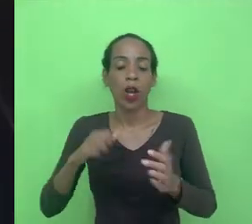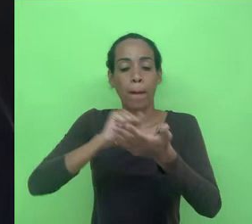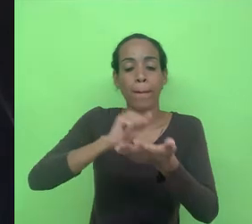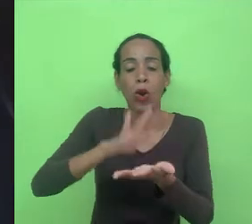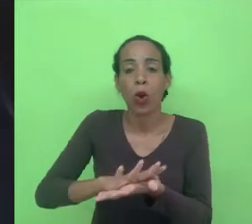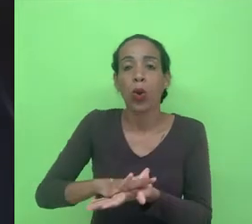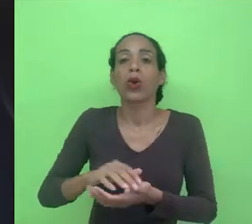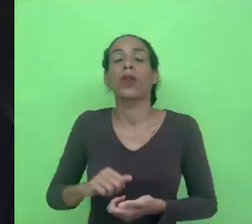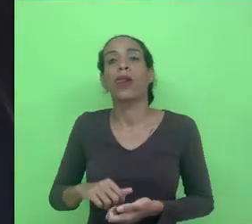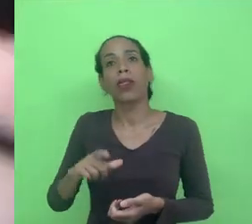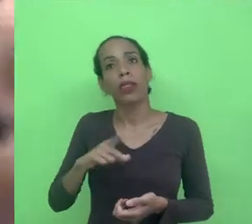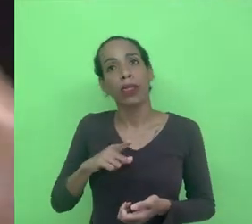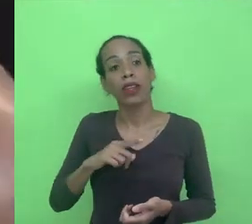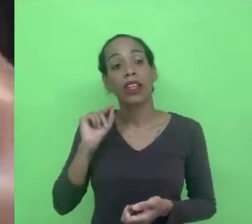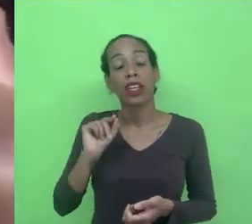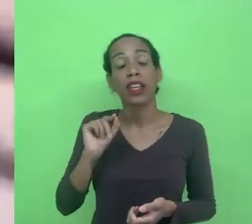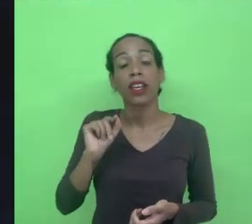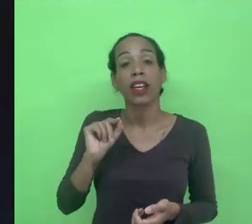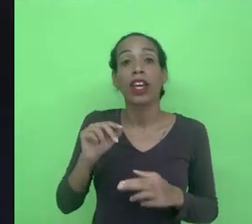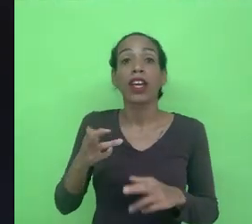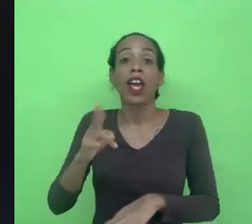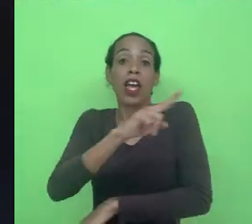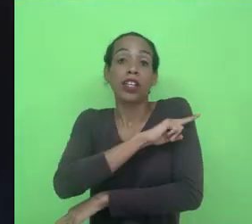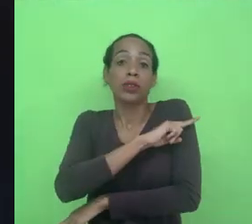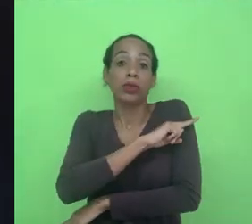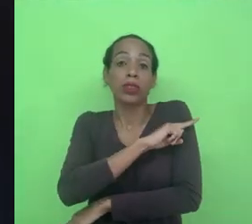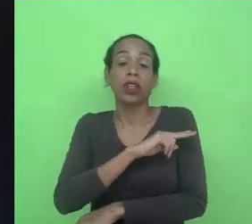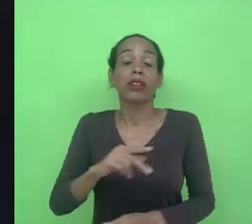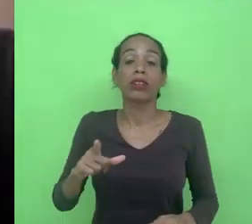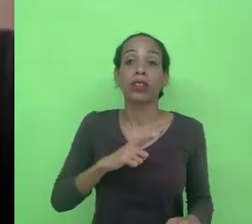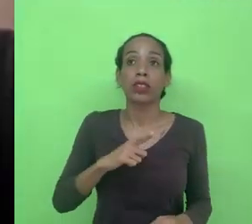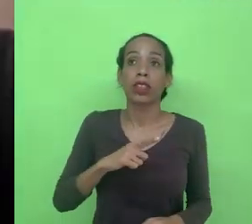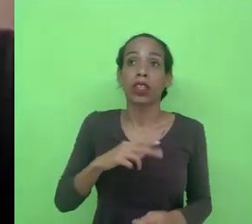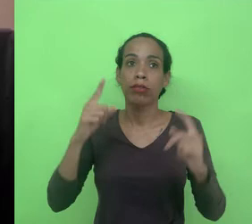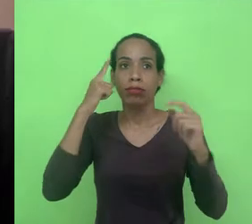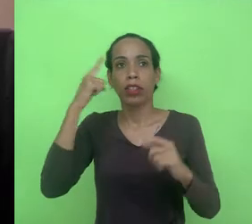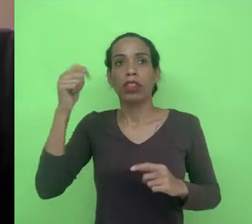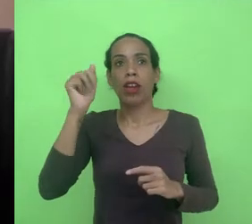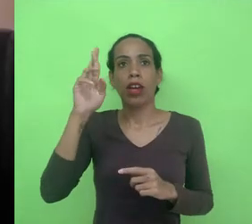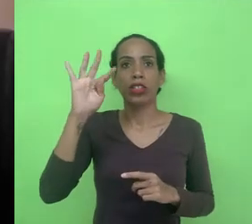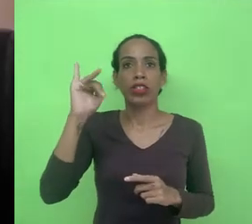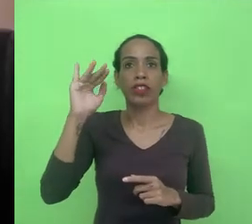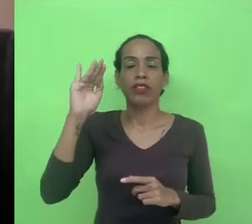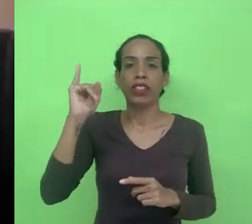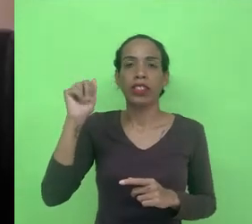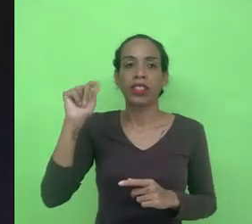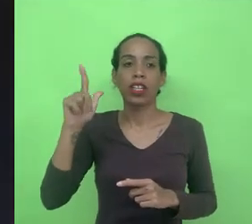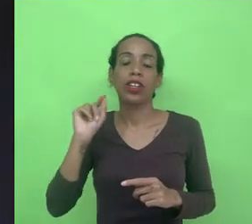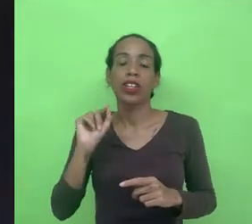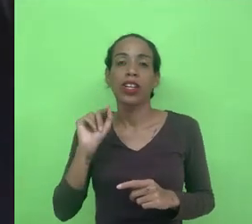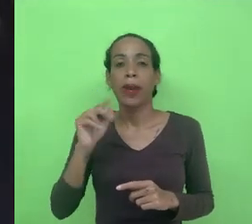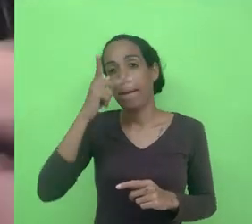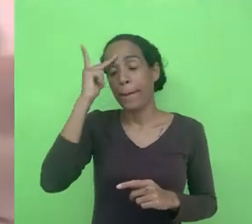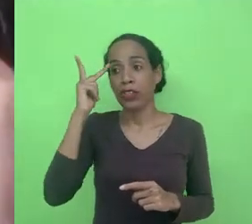então assim quem vai ser o responsável por uma ação de uma inteligência artificial quem vai ser responsável vai ser a pessoa que